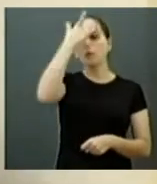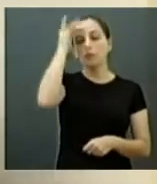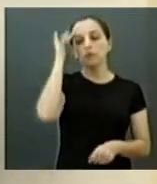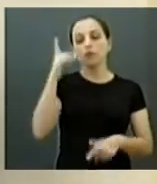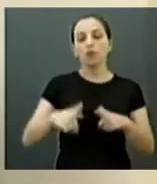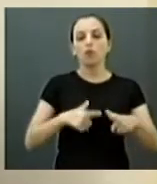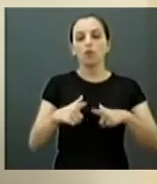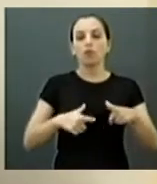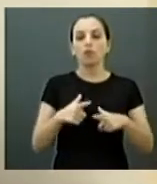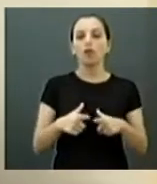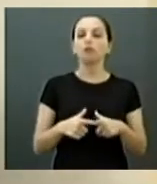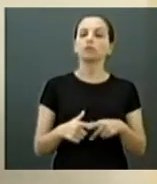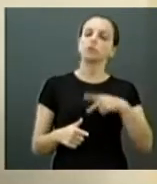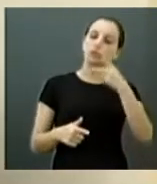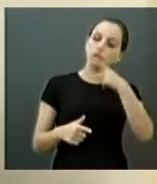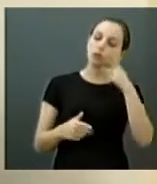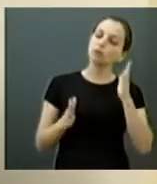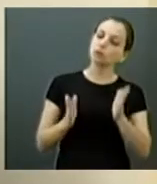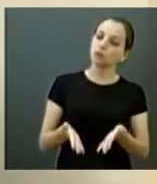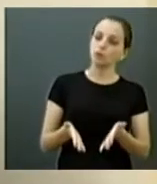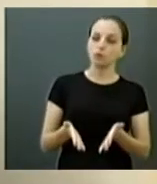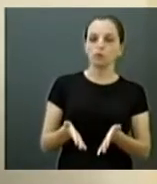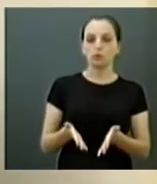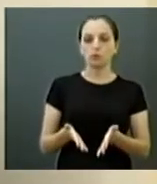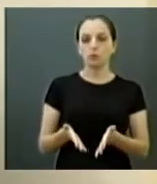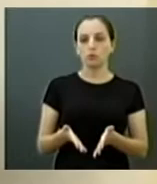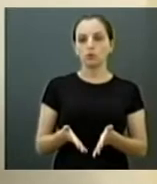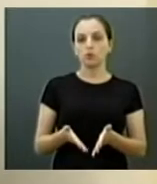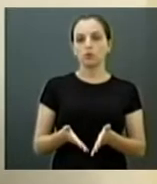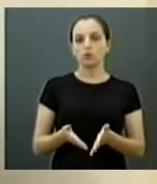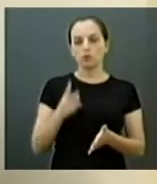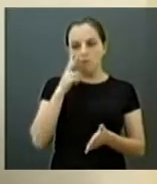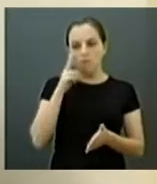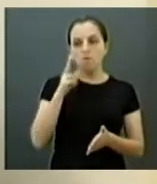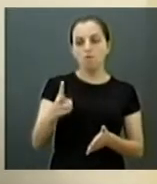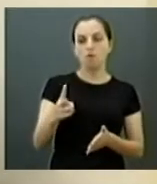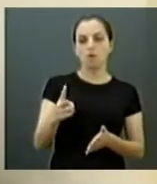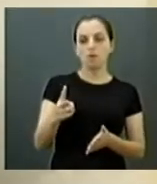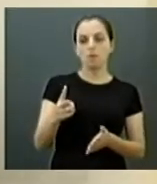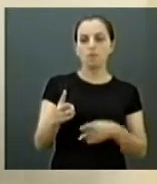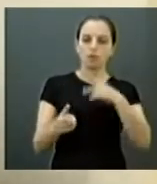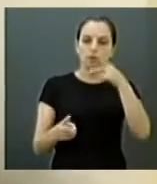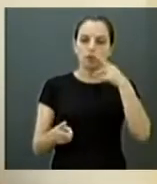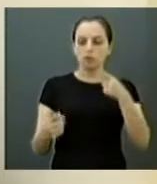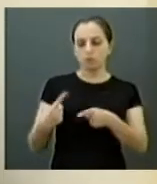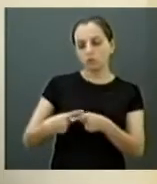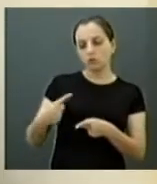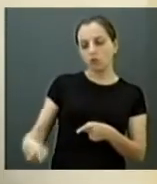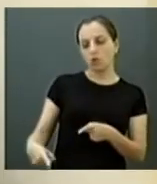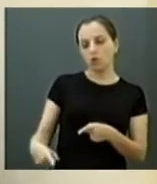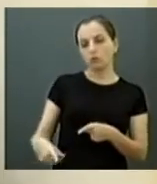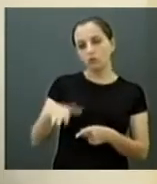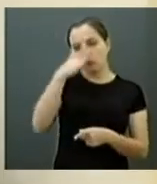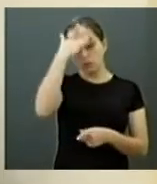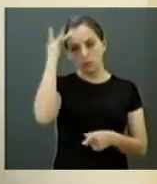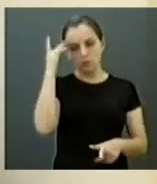Então, pautar esses vereadores hoje, o servidor olhando no olho, que esses vereadores estão contra o servidor,